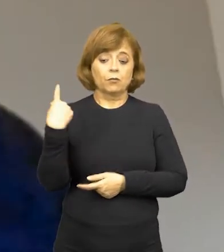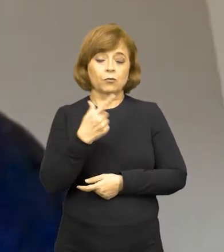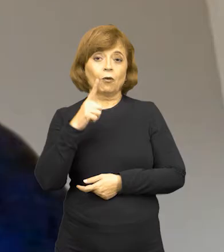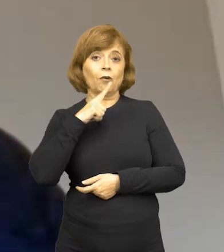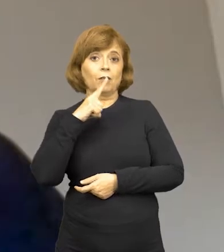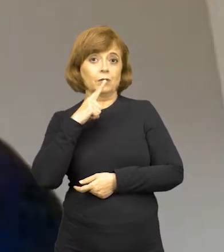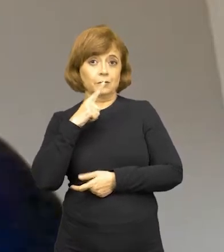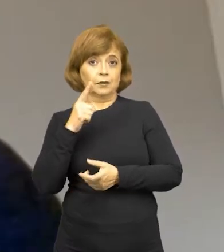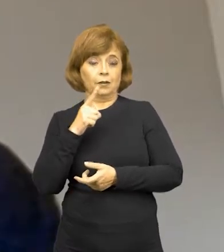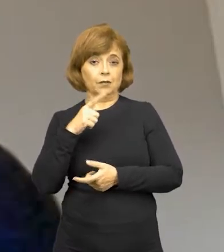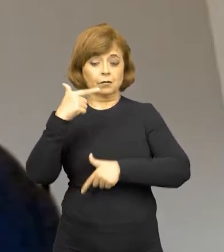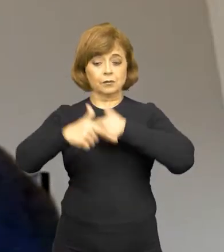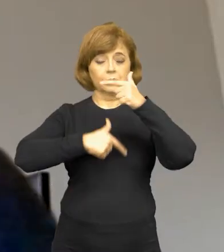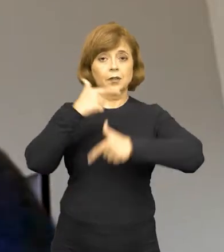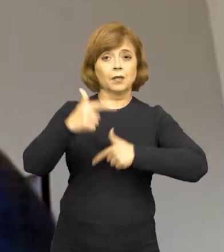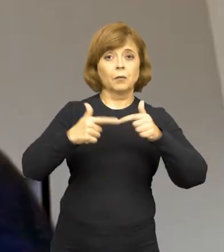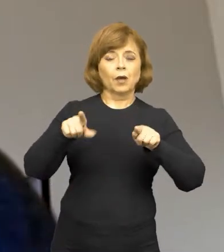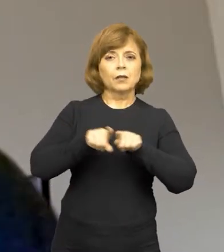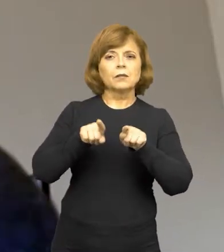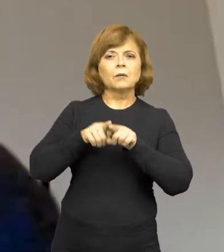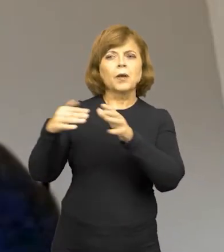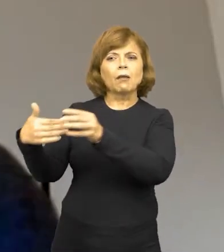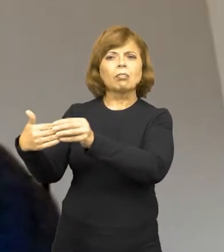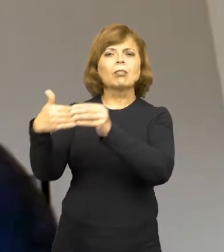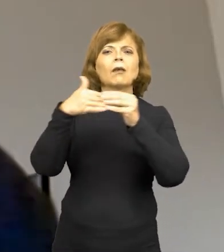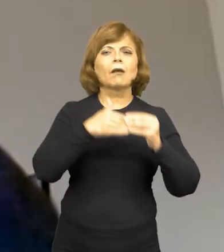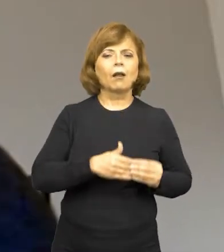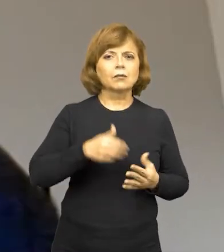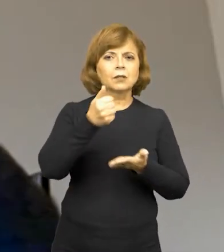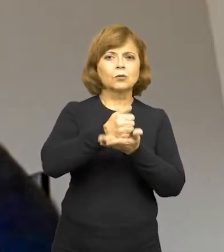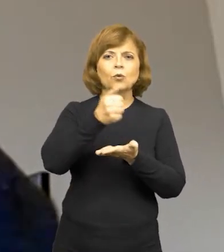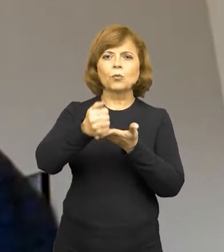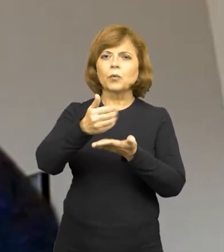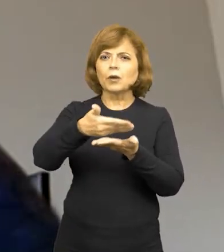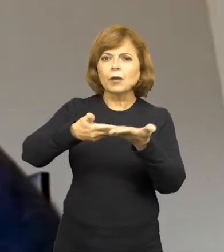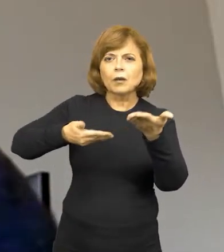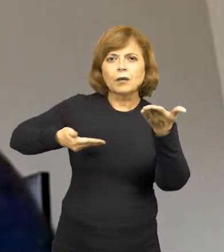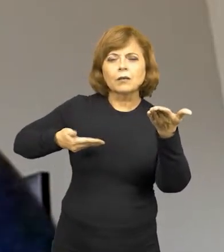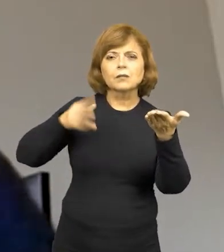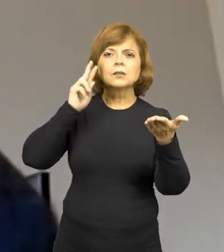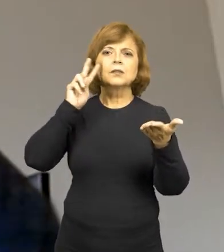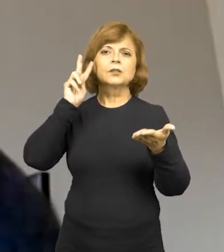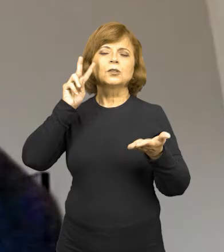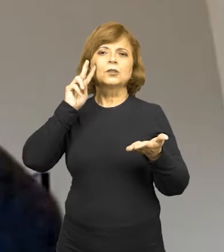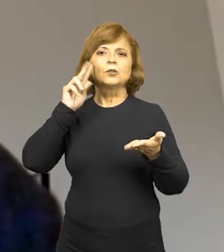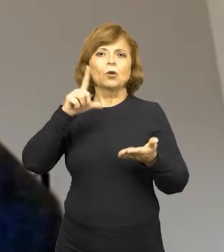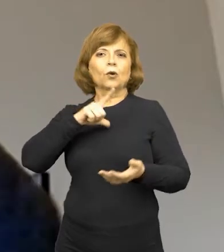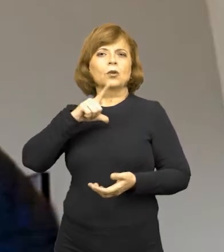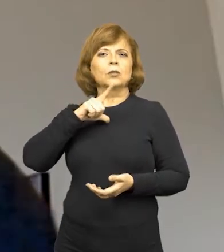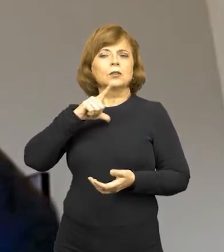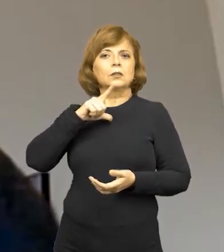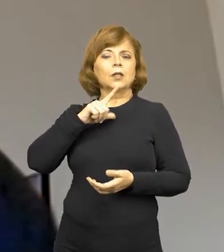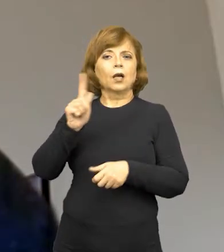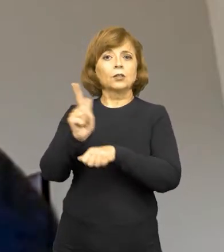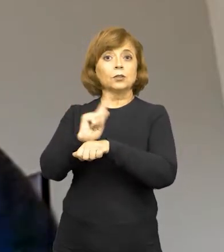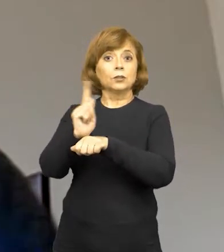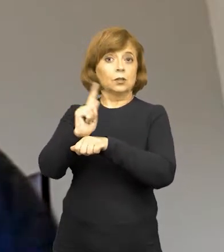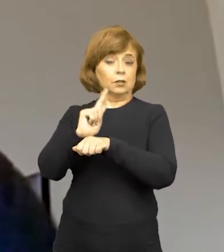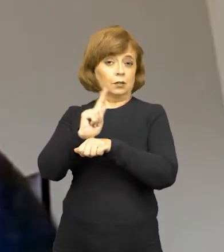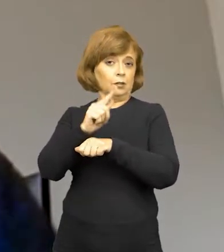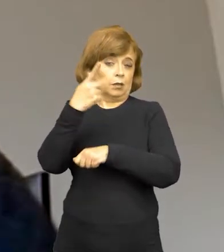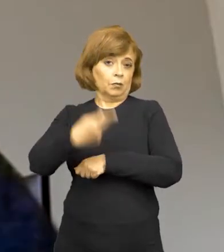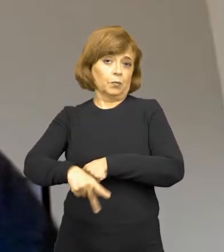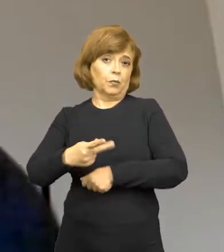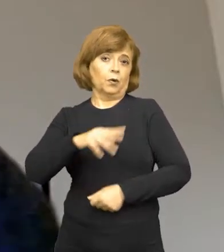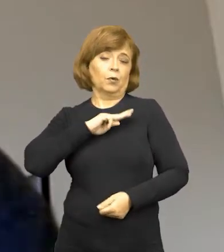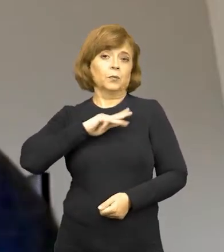trabalho também de trazer para o Centro de Memória documentos de interesse histórico que se encontram na gerência de arquivo